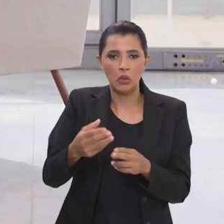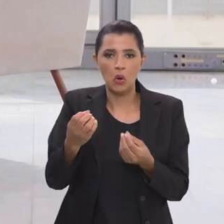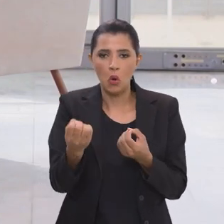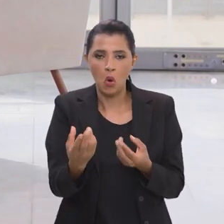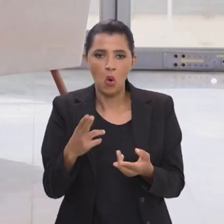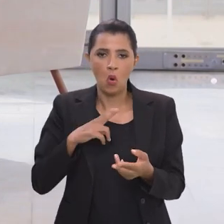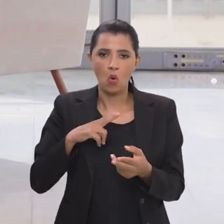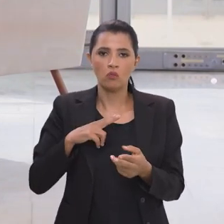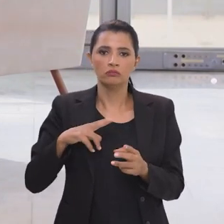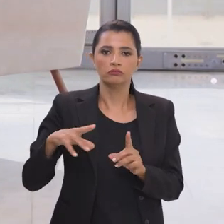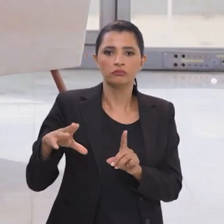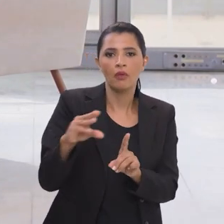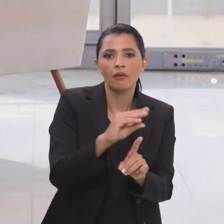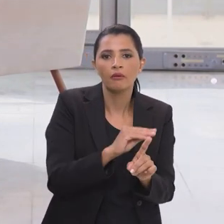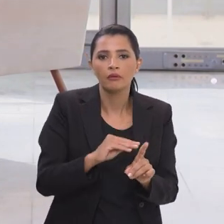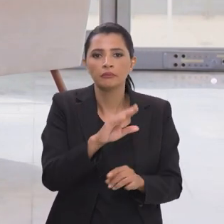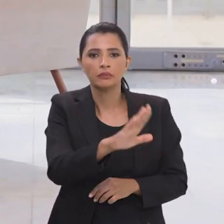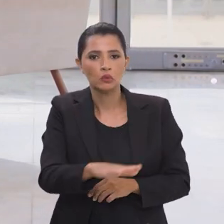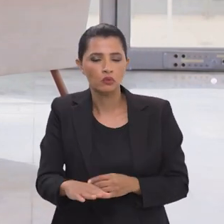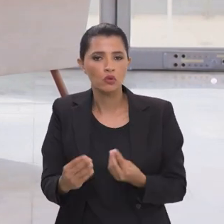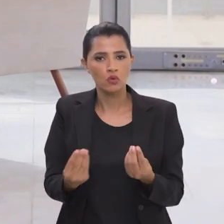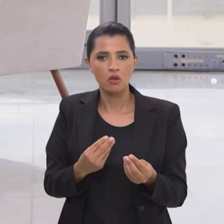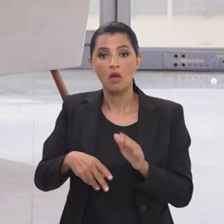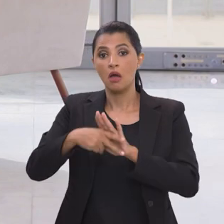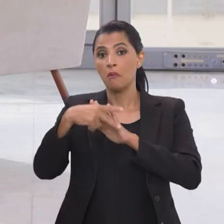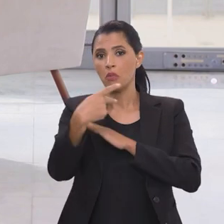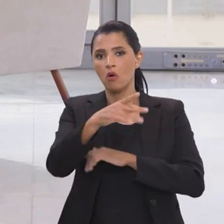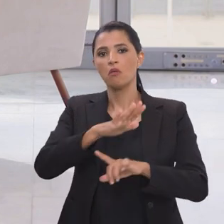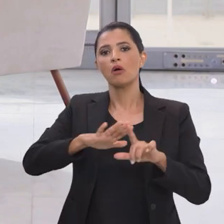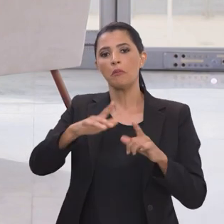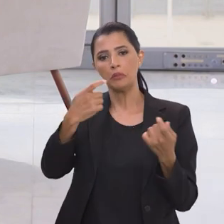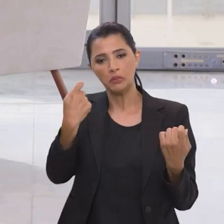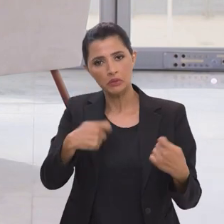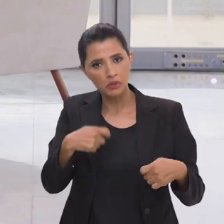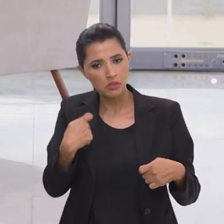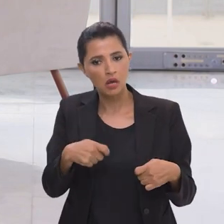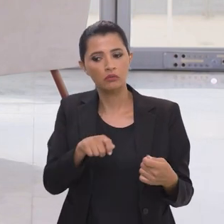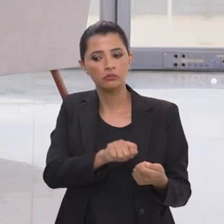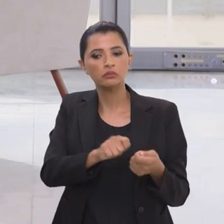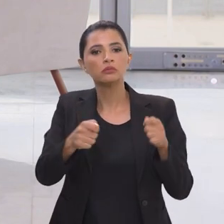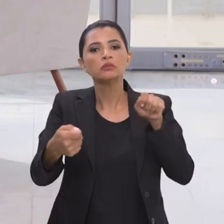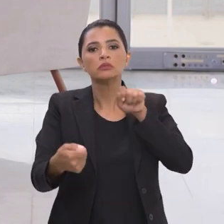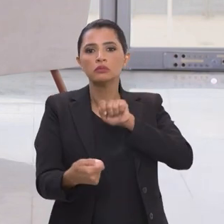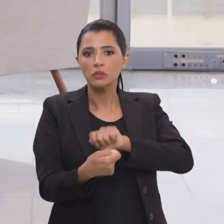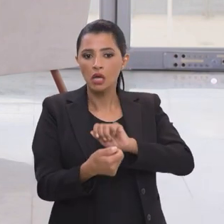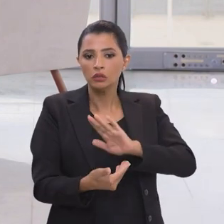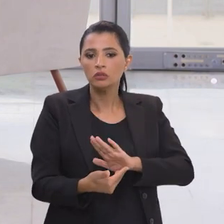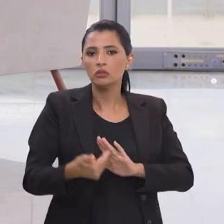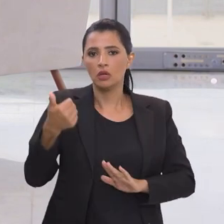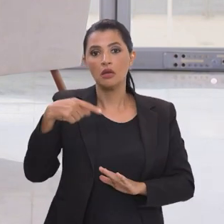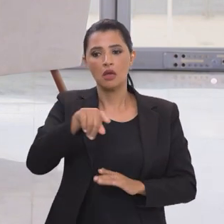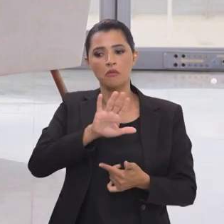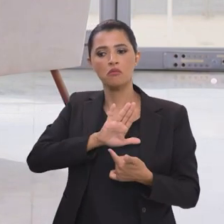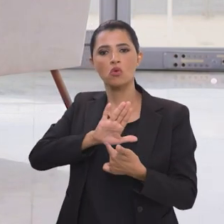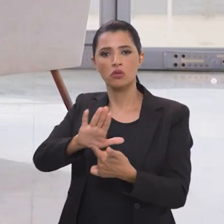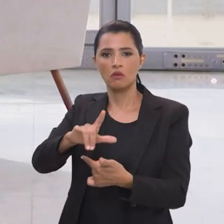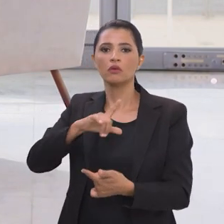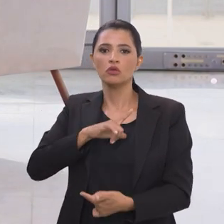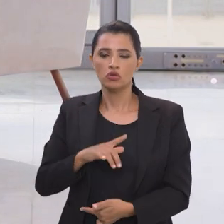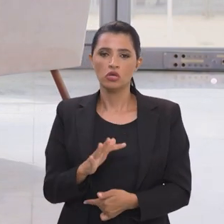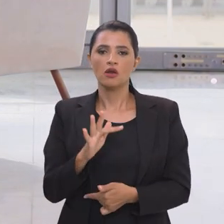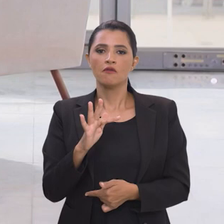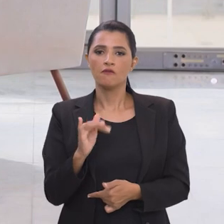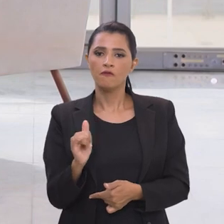pornográfico ou de pedofilia as próprias plataformas tiveram que se adaptar né e elas